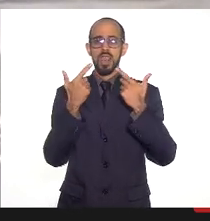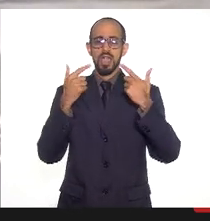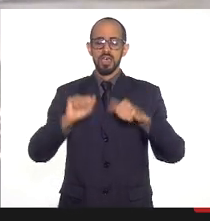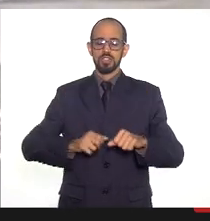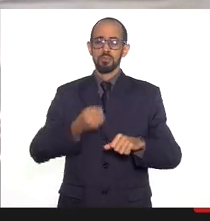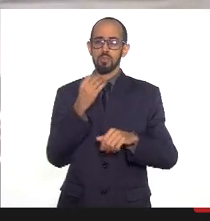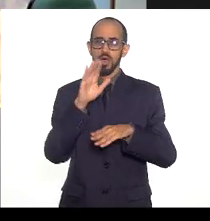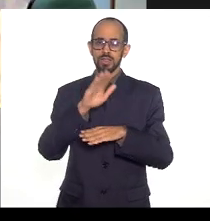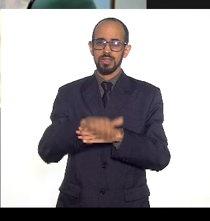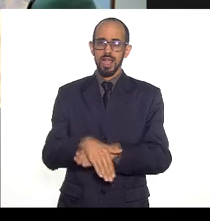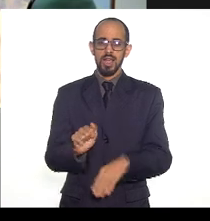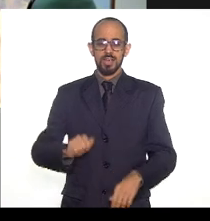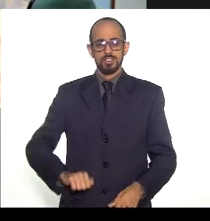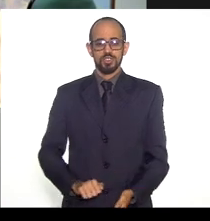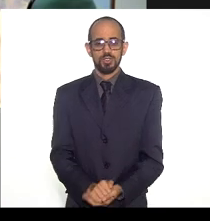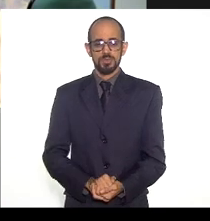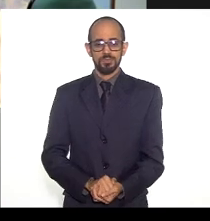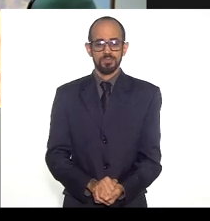a todas e todos